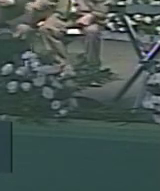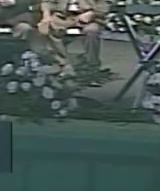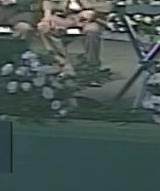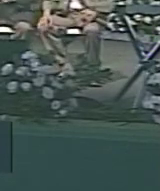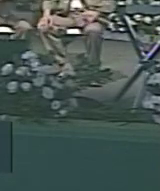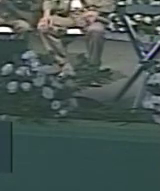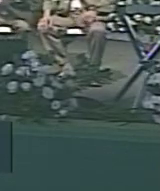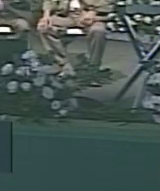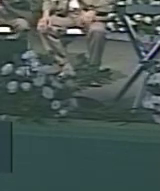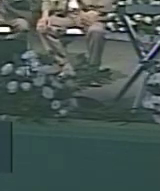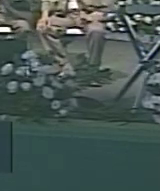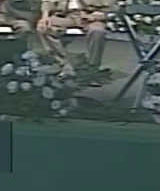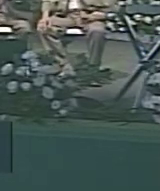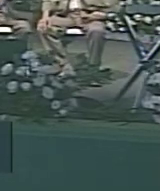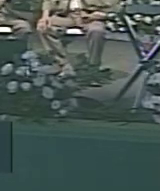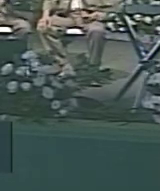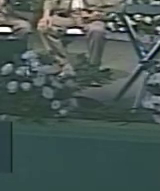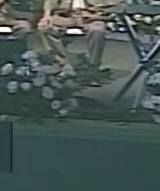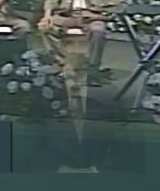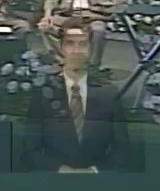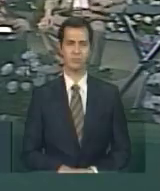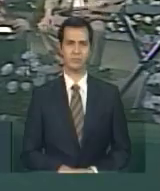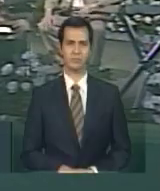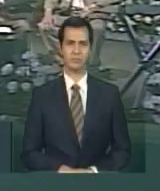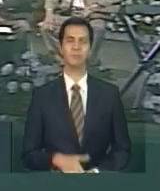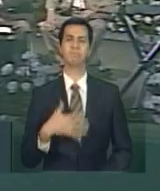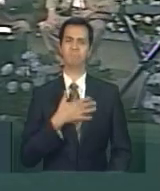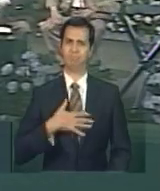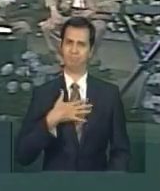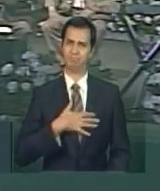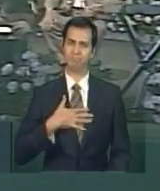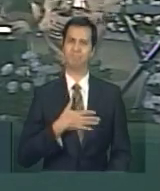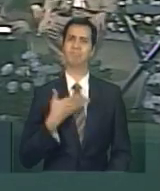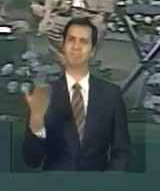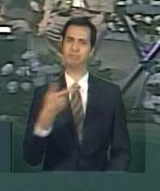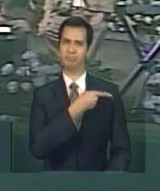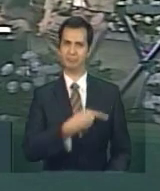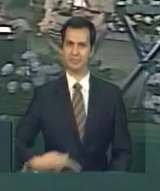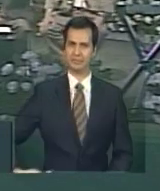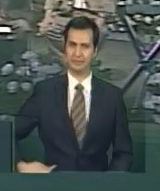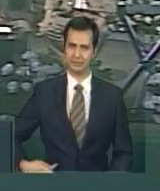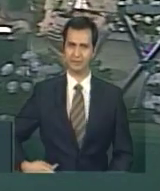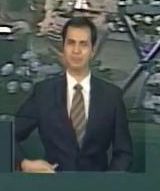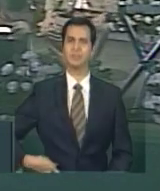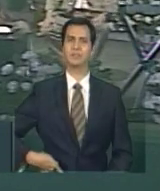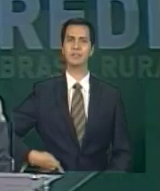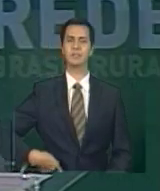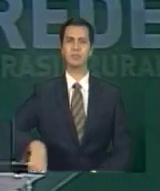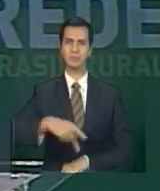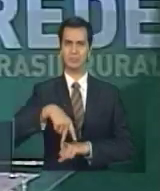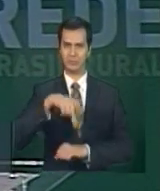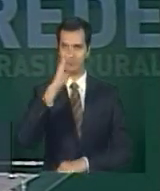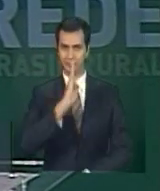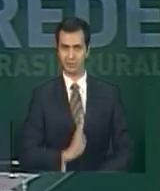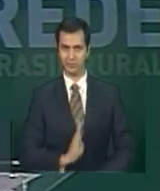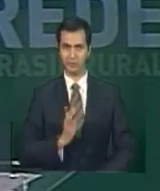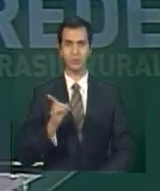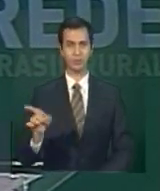Querida Presidenta da República, companheira Dilma Rousseff,